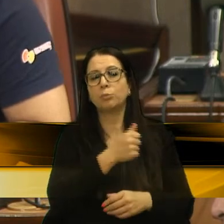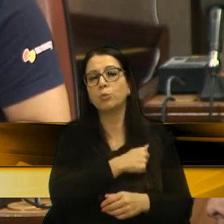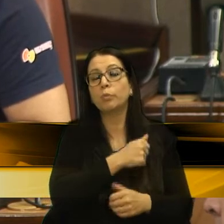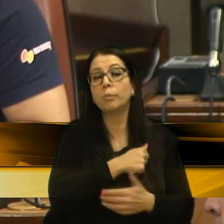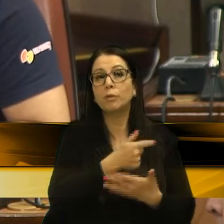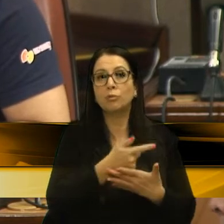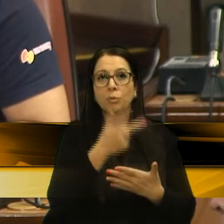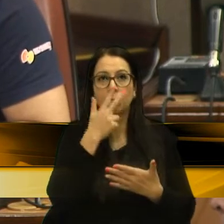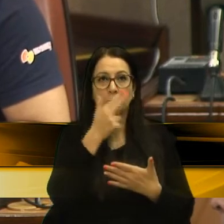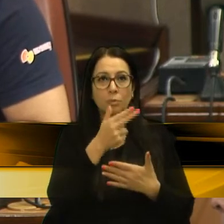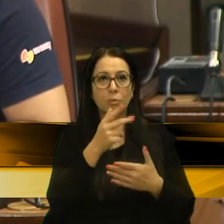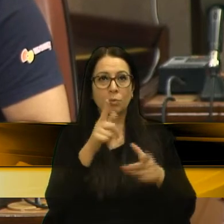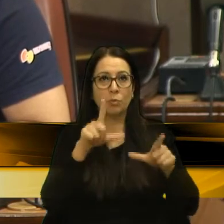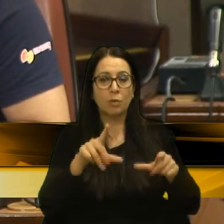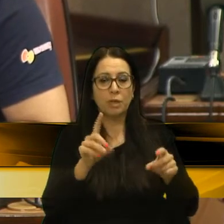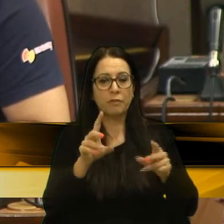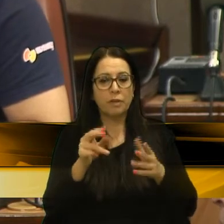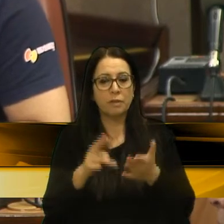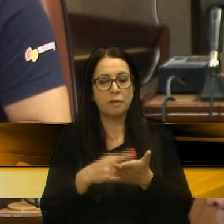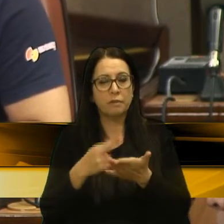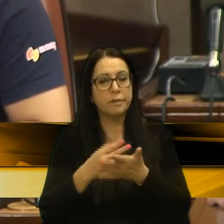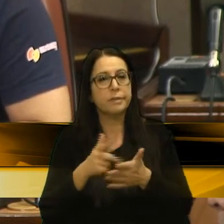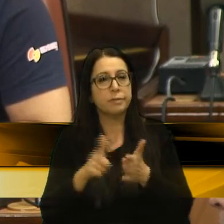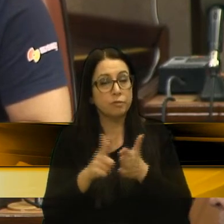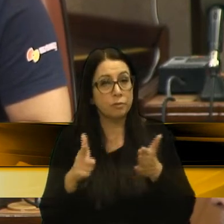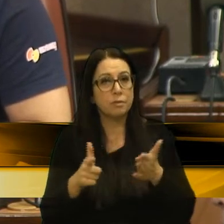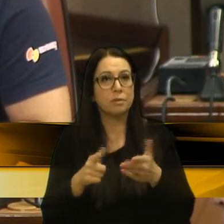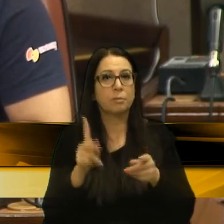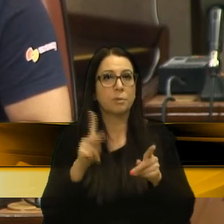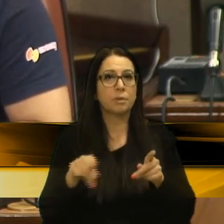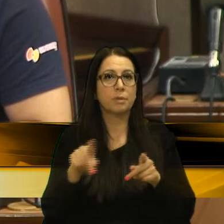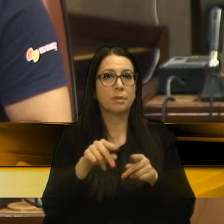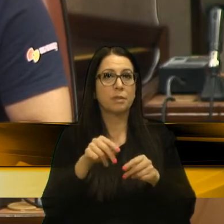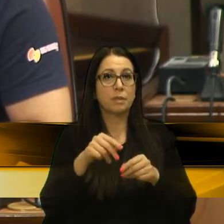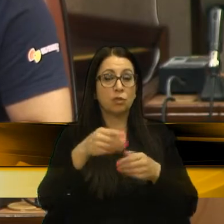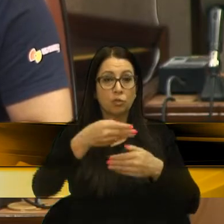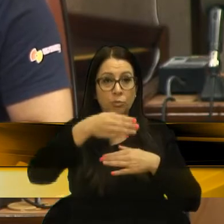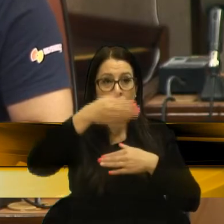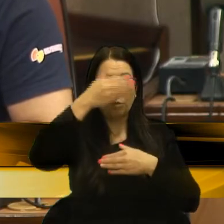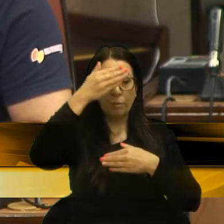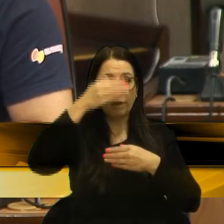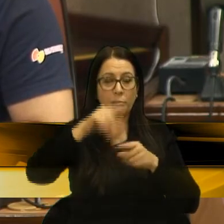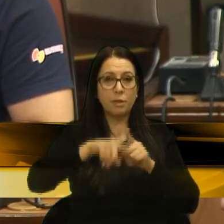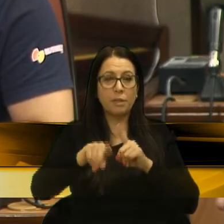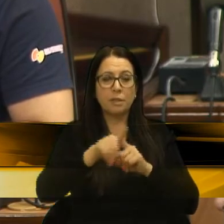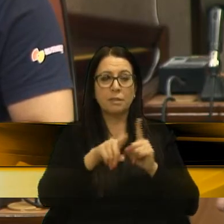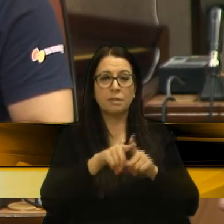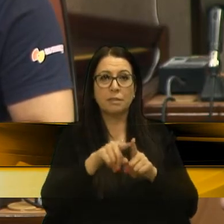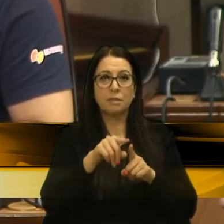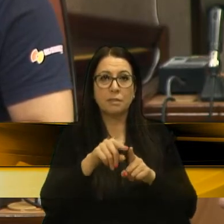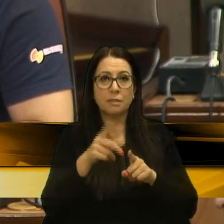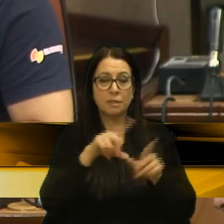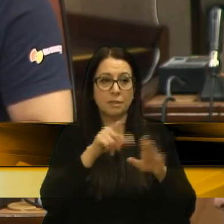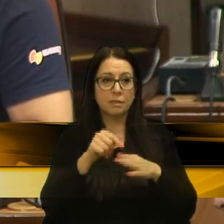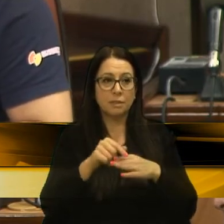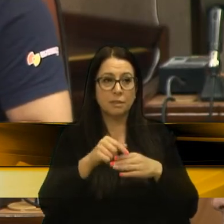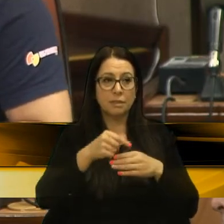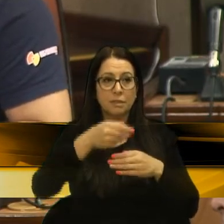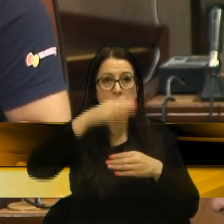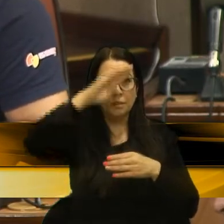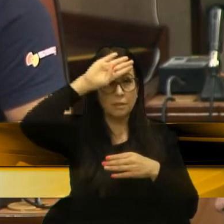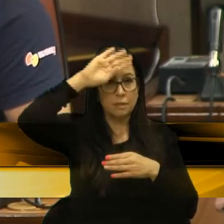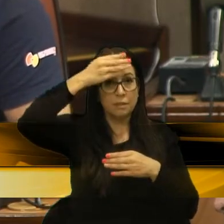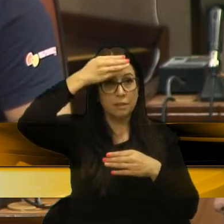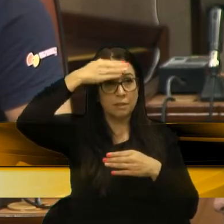Como é o caso das bancas, como é o caso do pessoal da Umbanda, que nós vamos votar semana que vem, provavelmente, o projeto